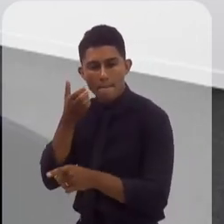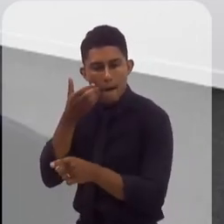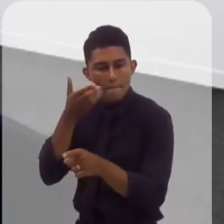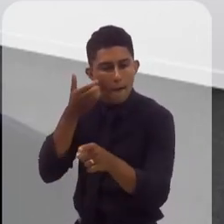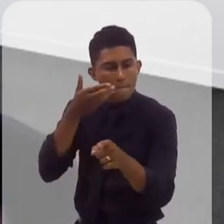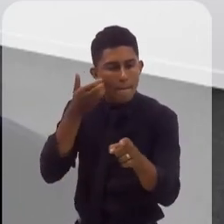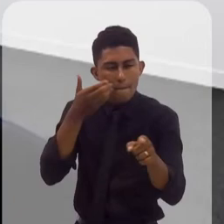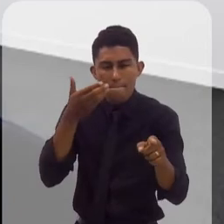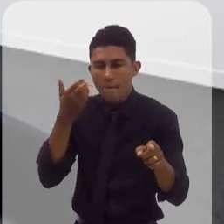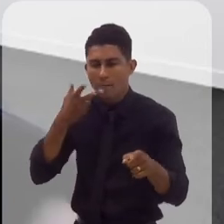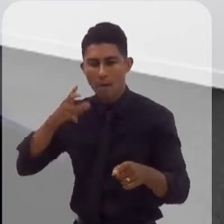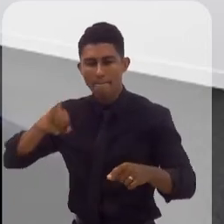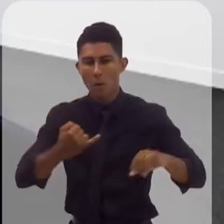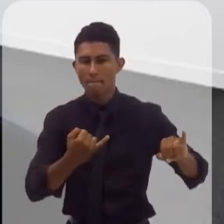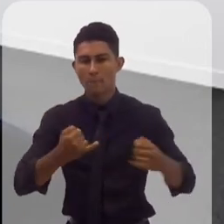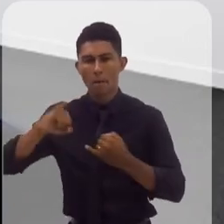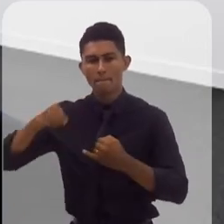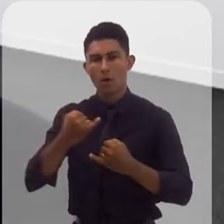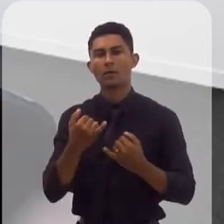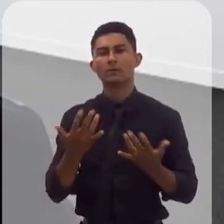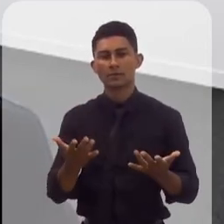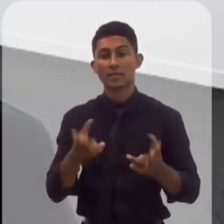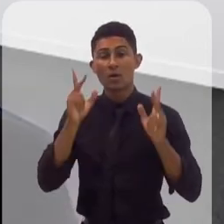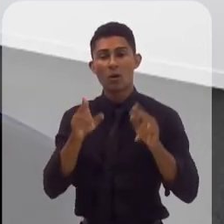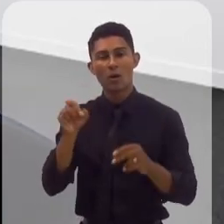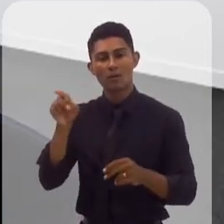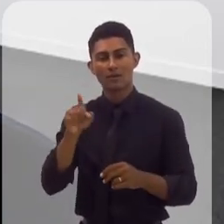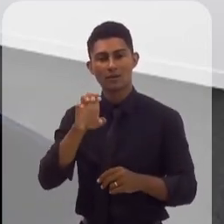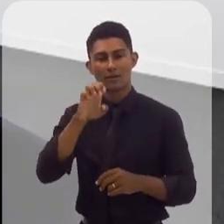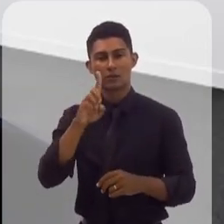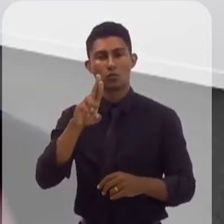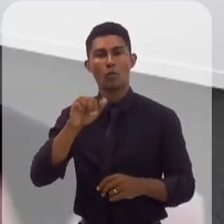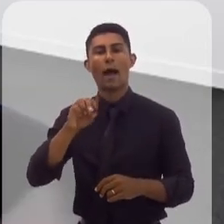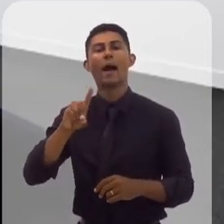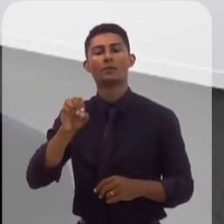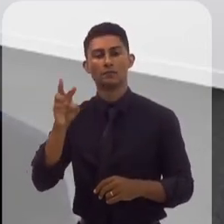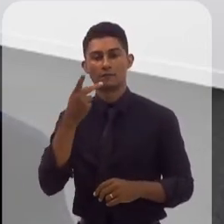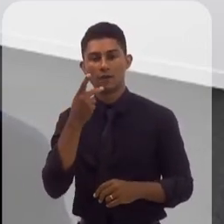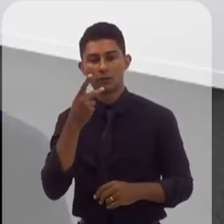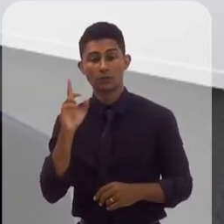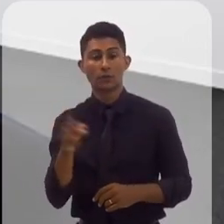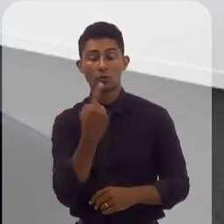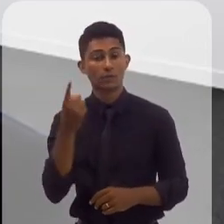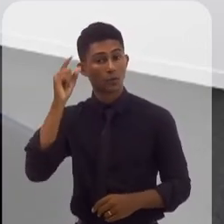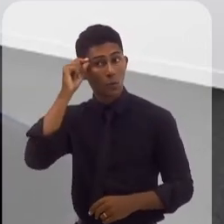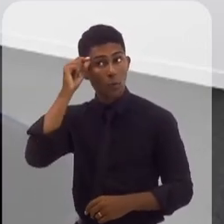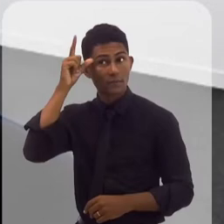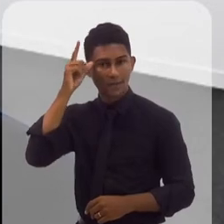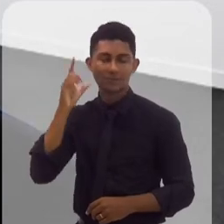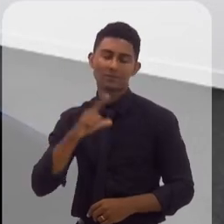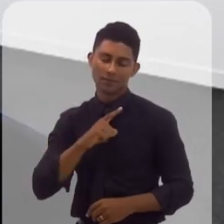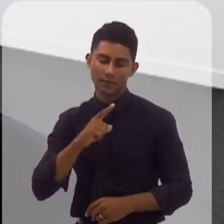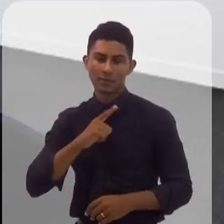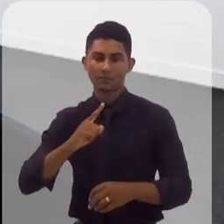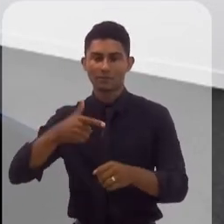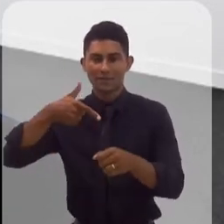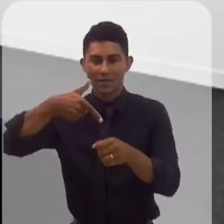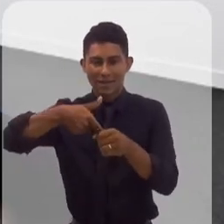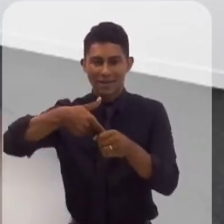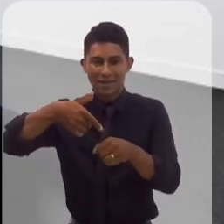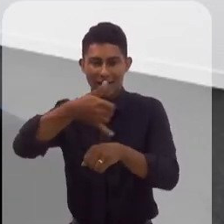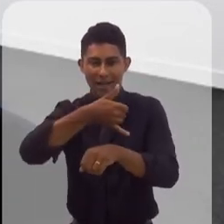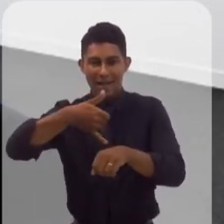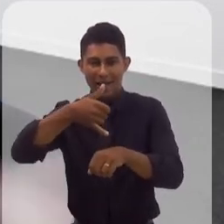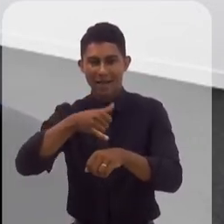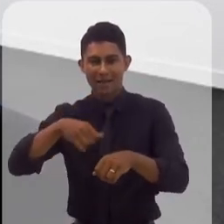das sinergias e oportunidades locais, como o que o Eduardo falou, aproveitar o nosso conhecimento da indústria de óleo e gás. A gente está